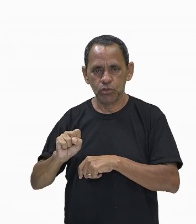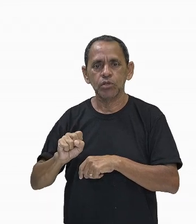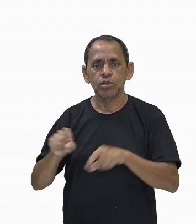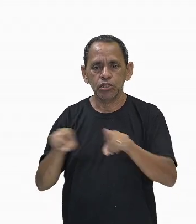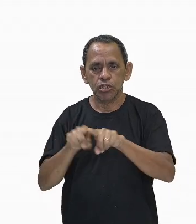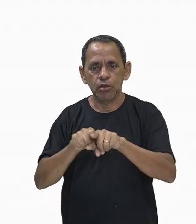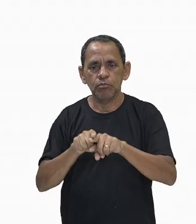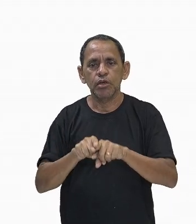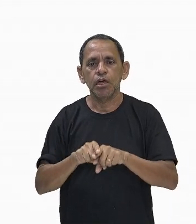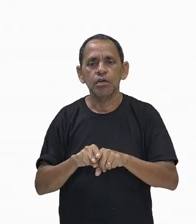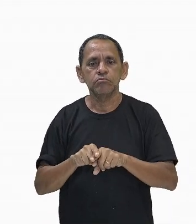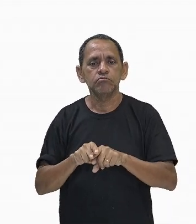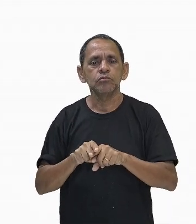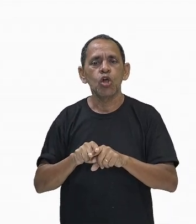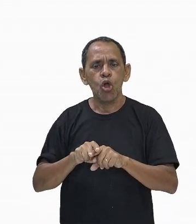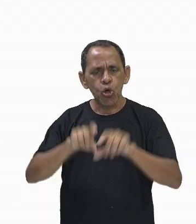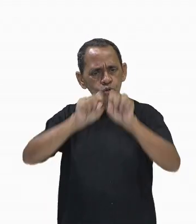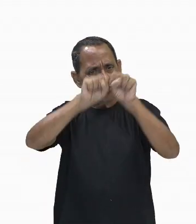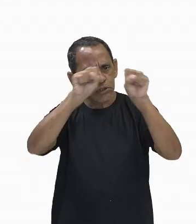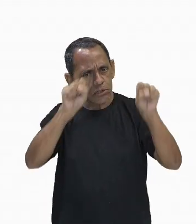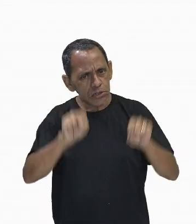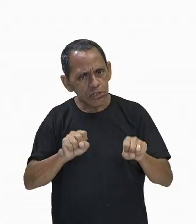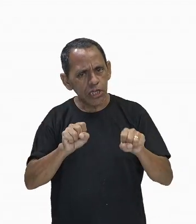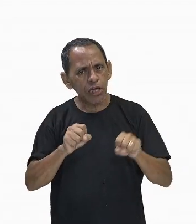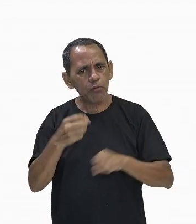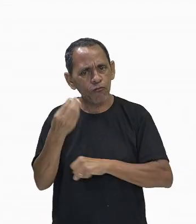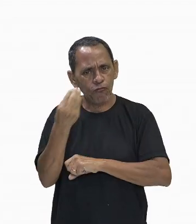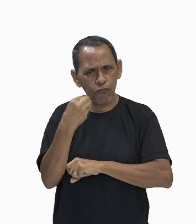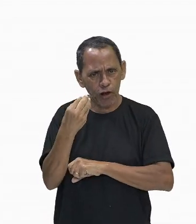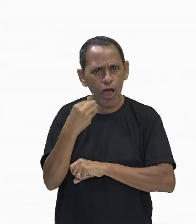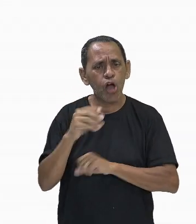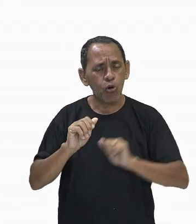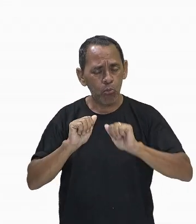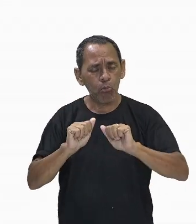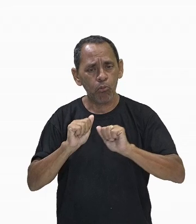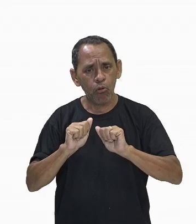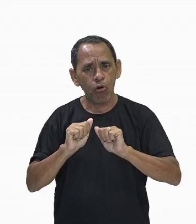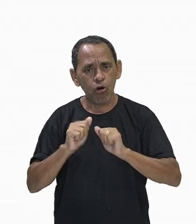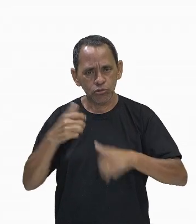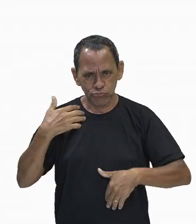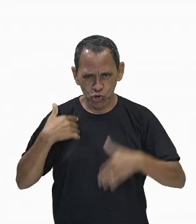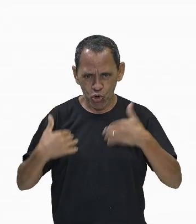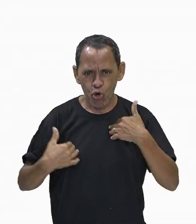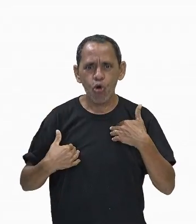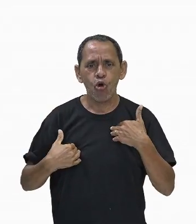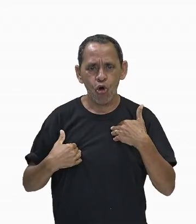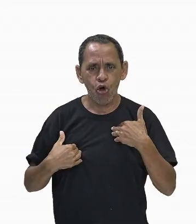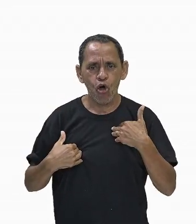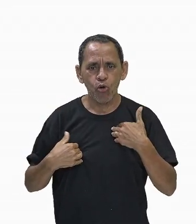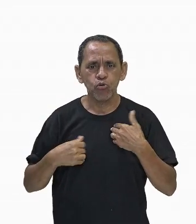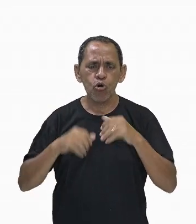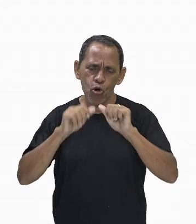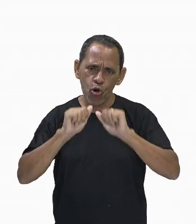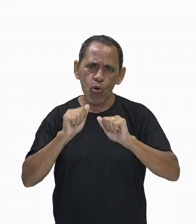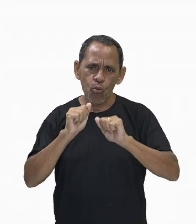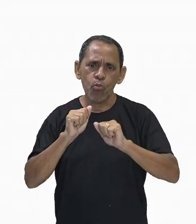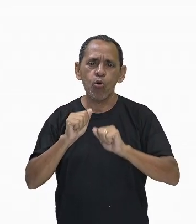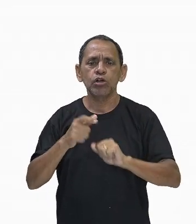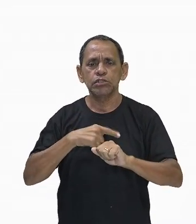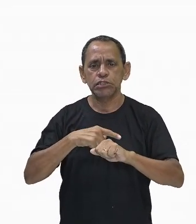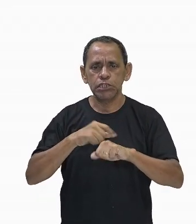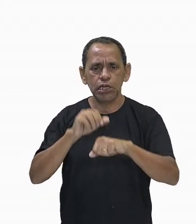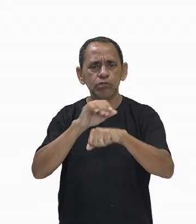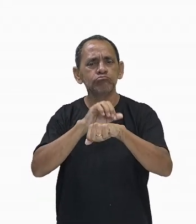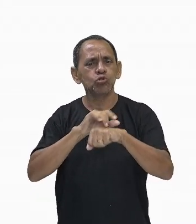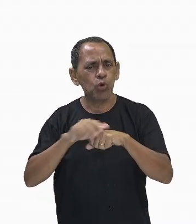imunológico, quando enfraquecido, torna o corpo mais suscetível a infecções. Só